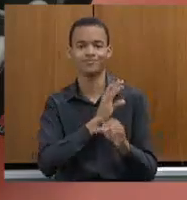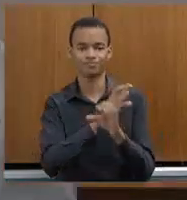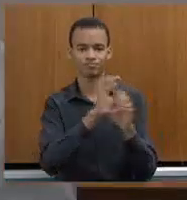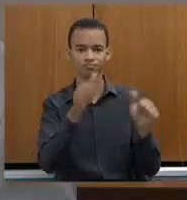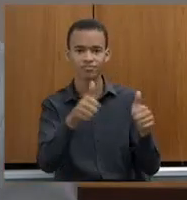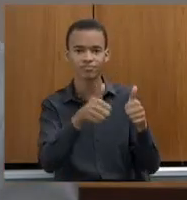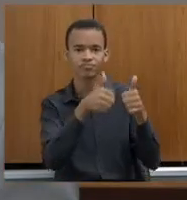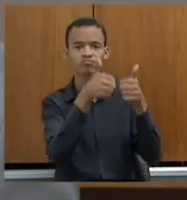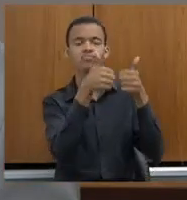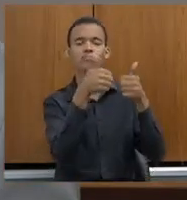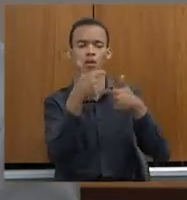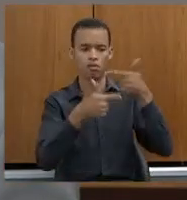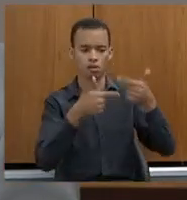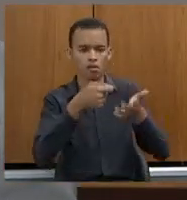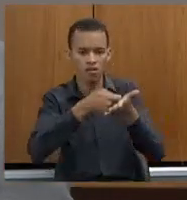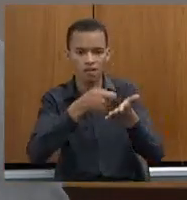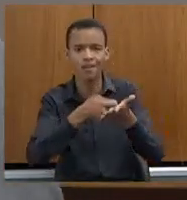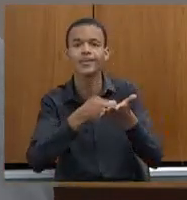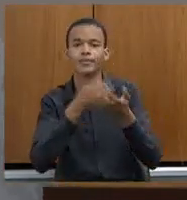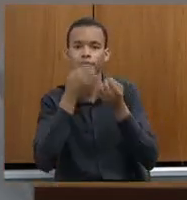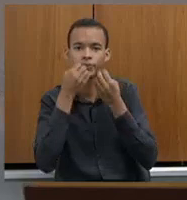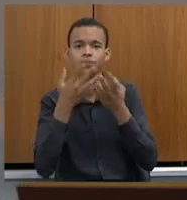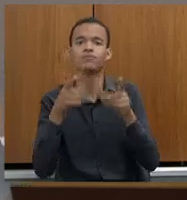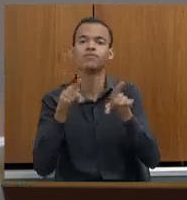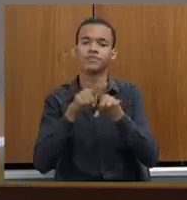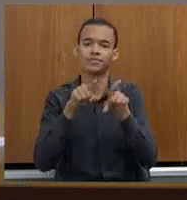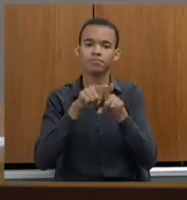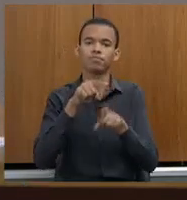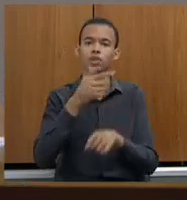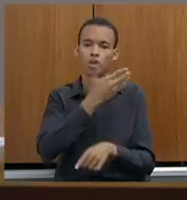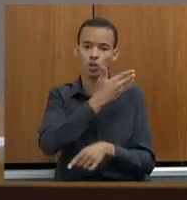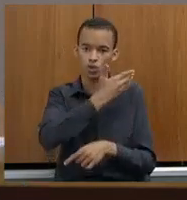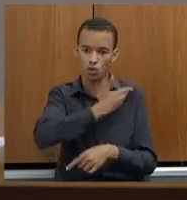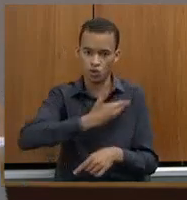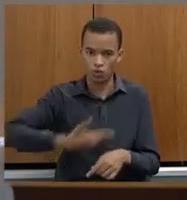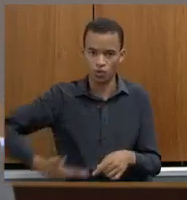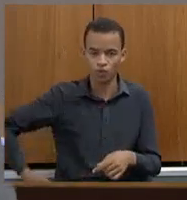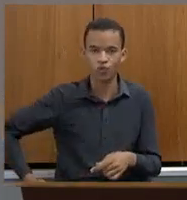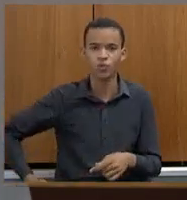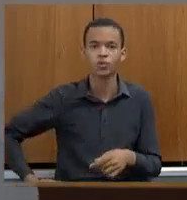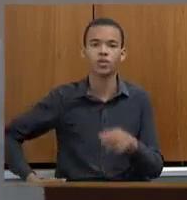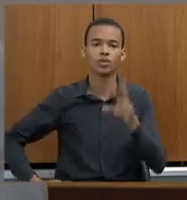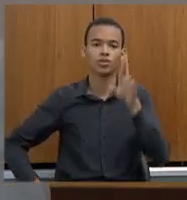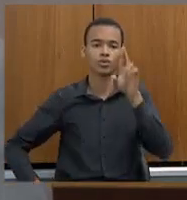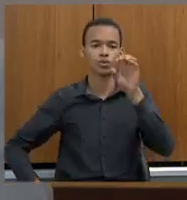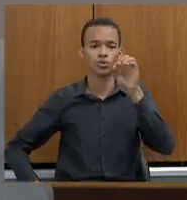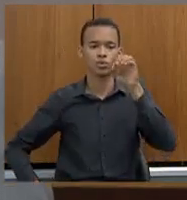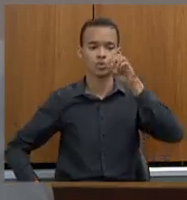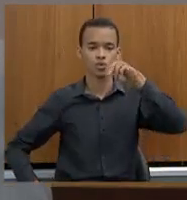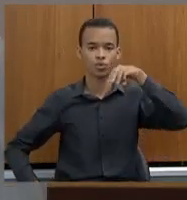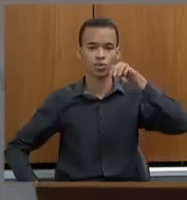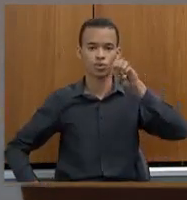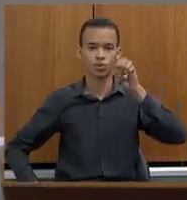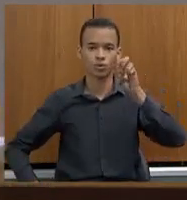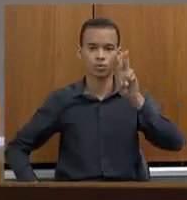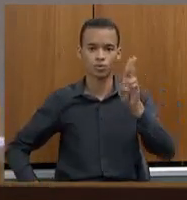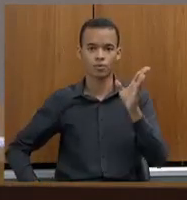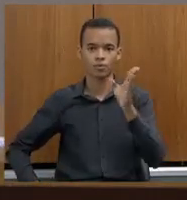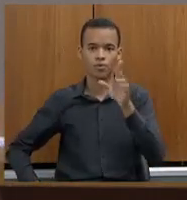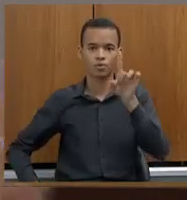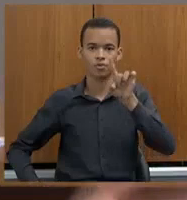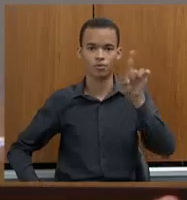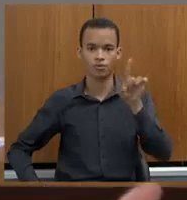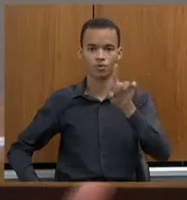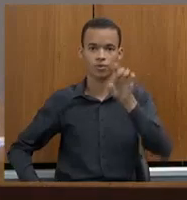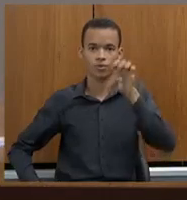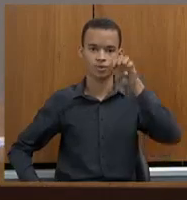Agradecer ao governo que confia essa missão a nós, ao governador, Romeu Zema. Agradecer ao